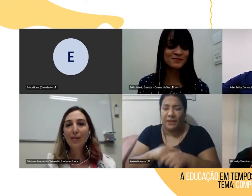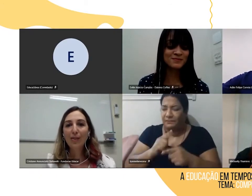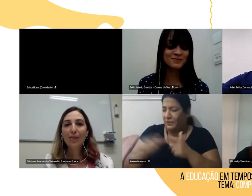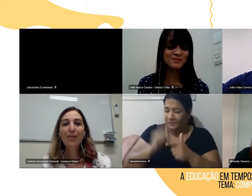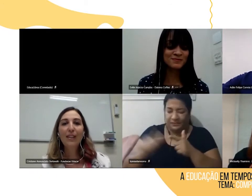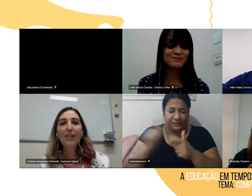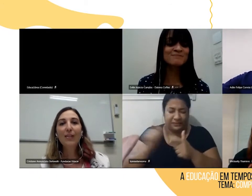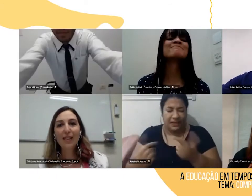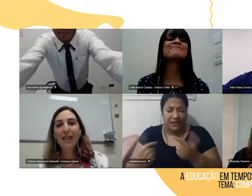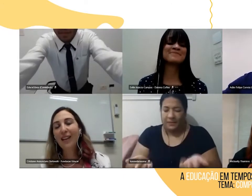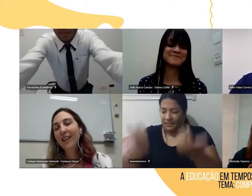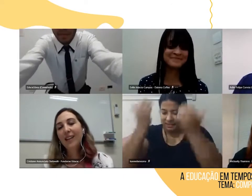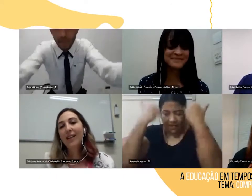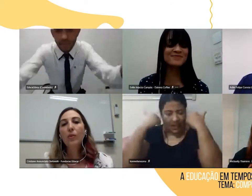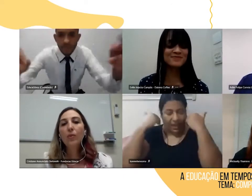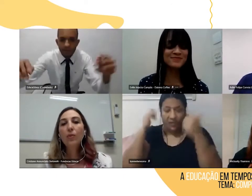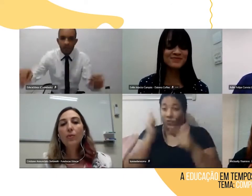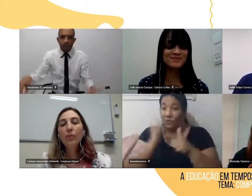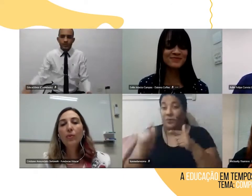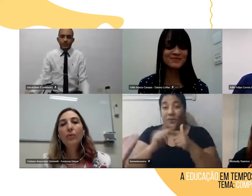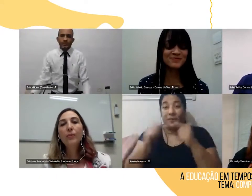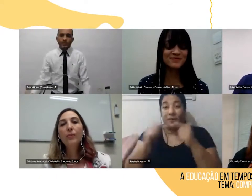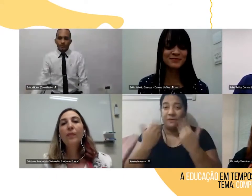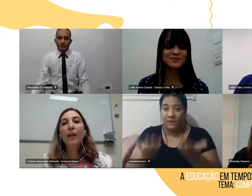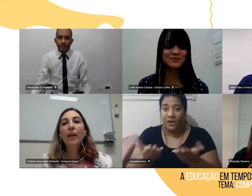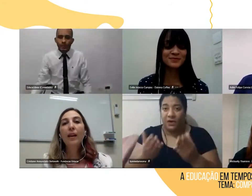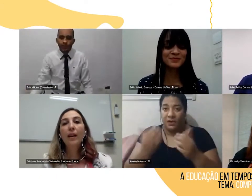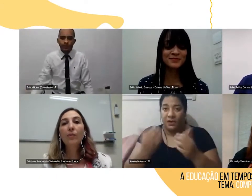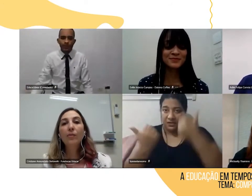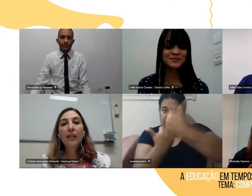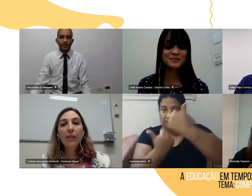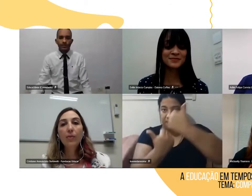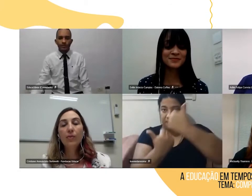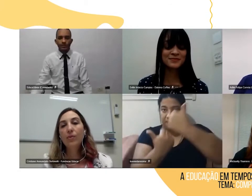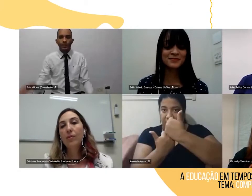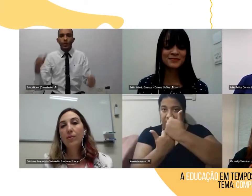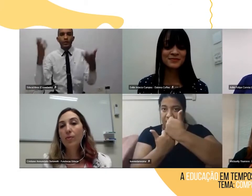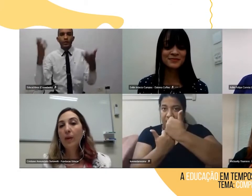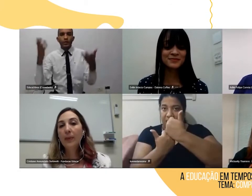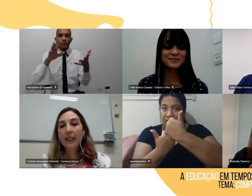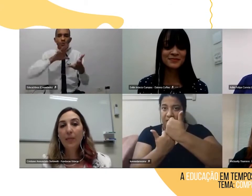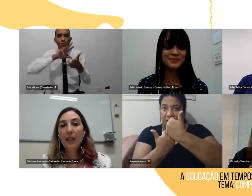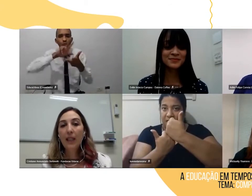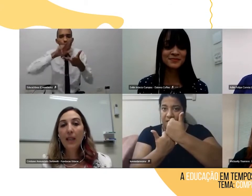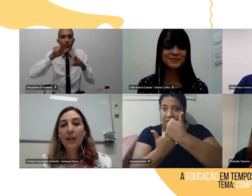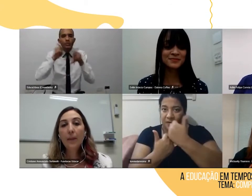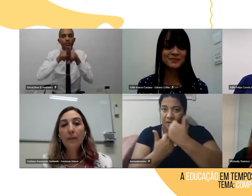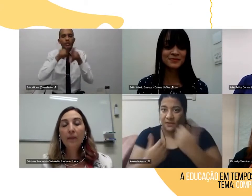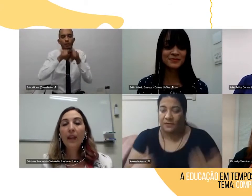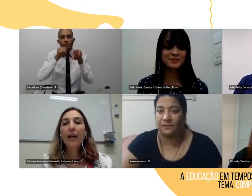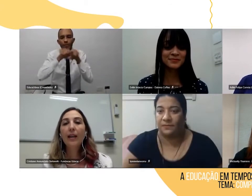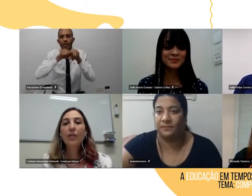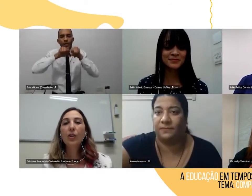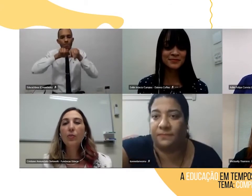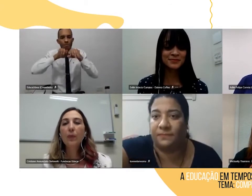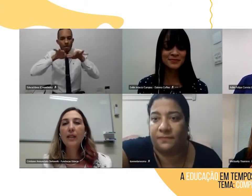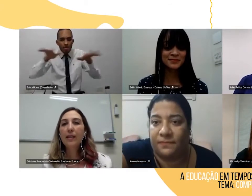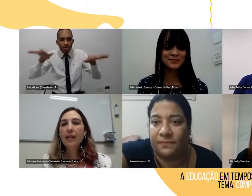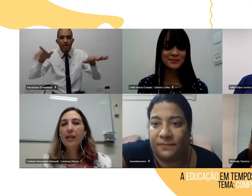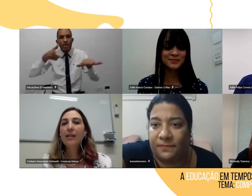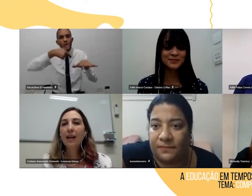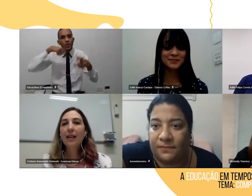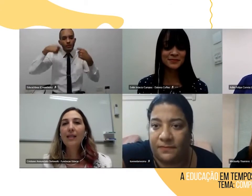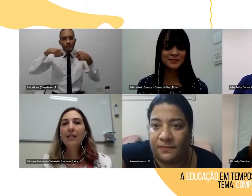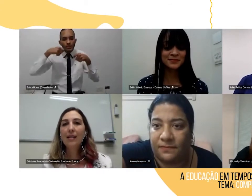internos, conflitos, né, do mundo, conflitos de uma pandemia e aí a gente